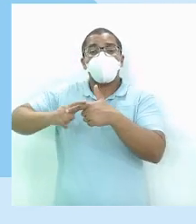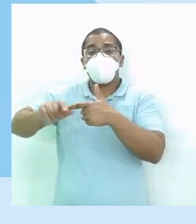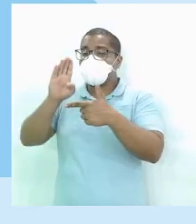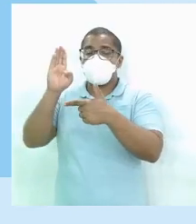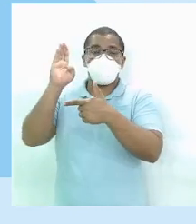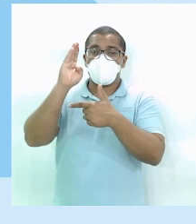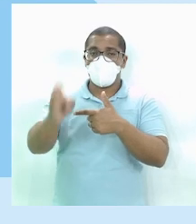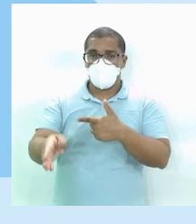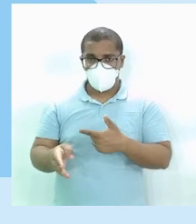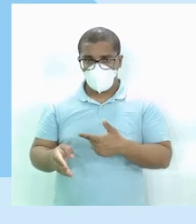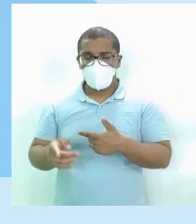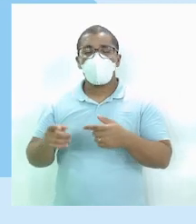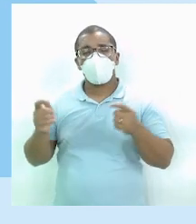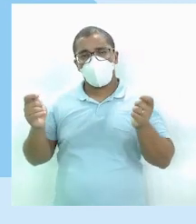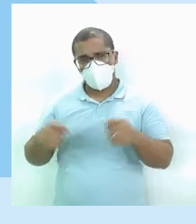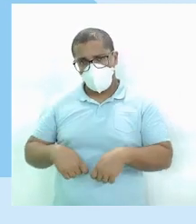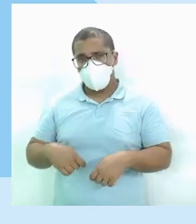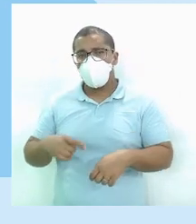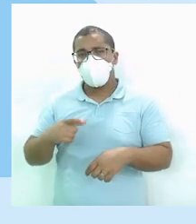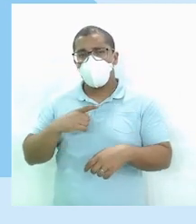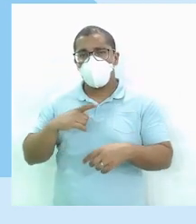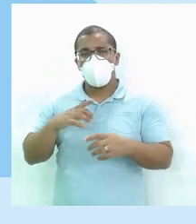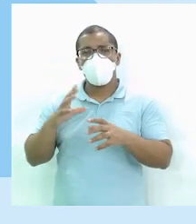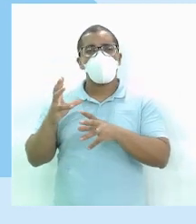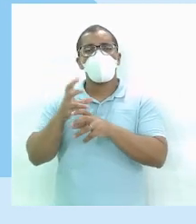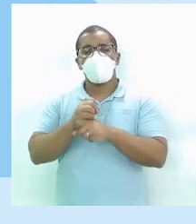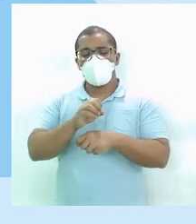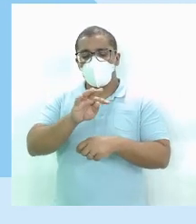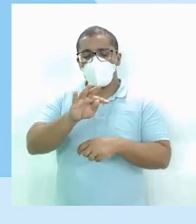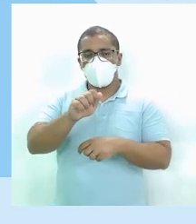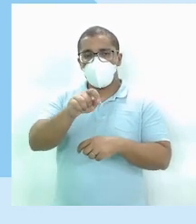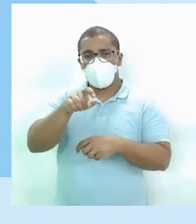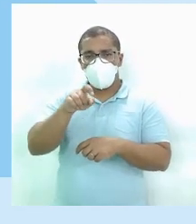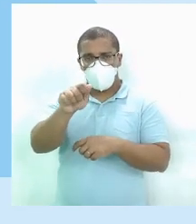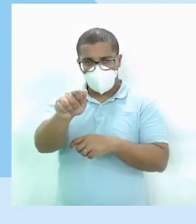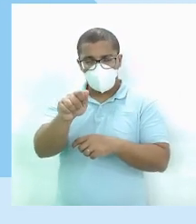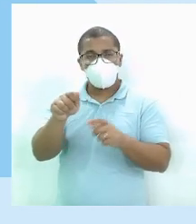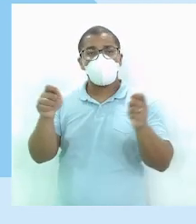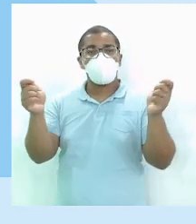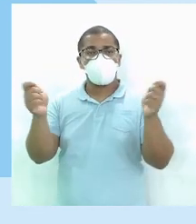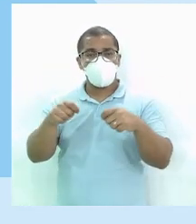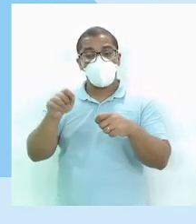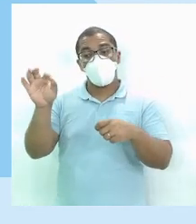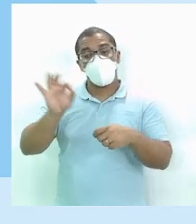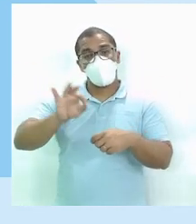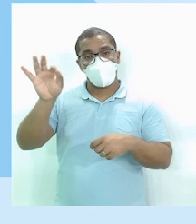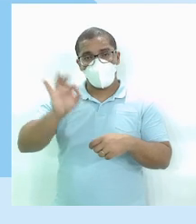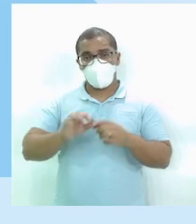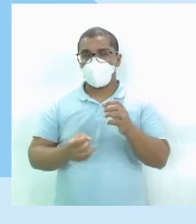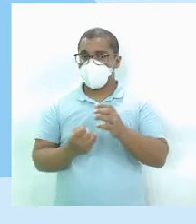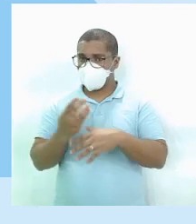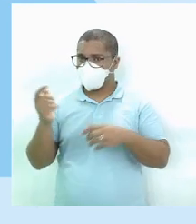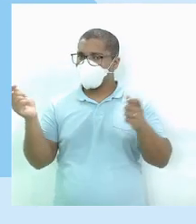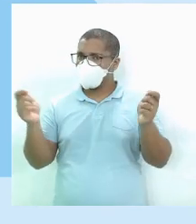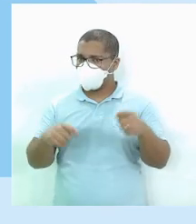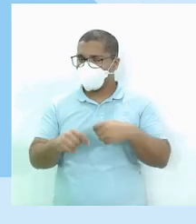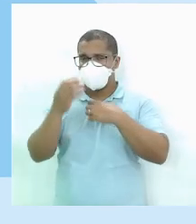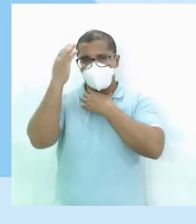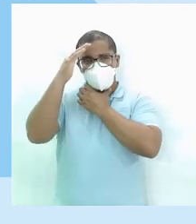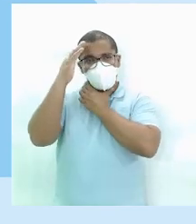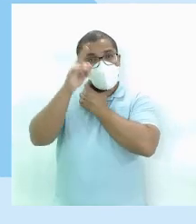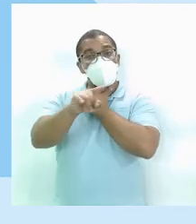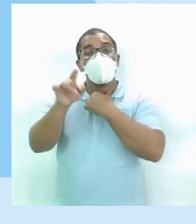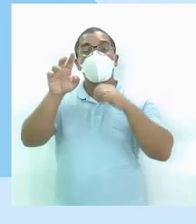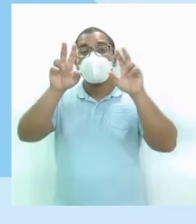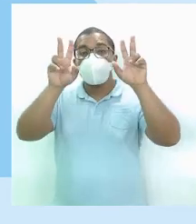denominador Que normalmente Pode virar uma taxa E a gente pode trabalhar Com porcentagem Se liga Que é assunto